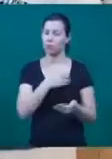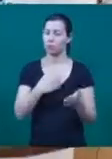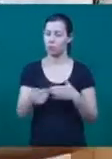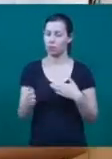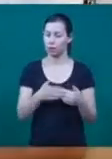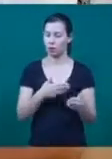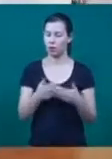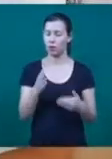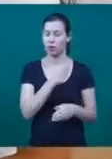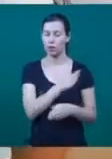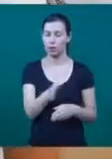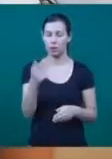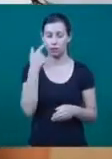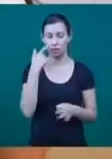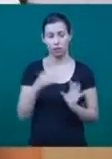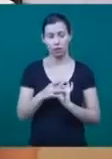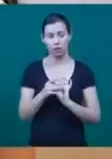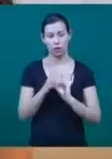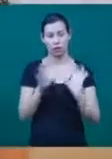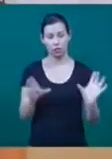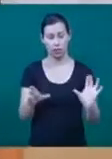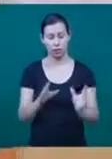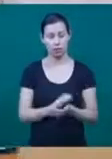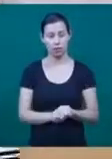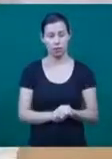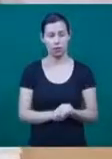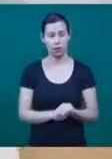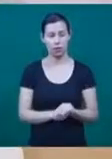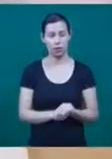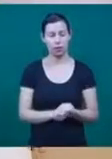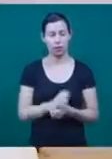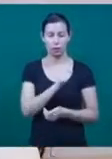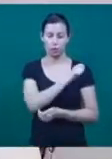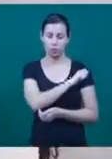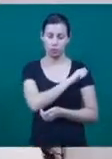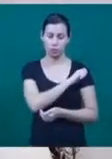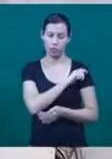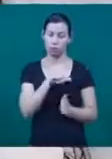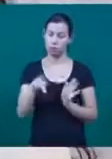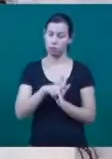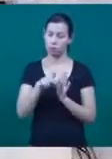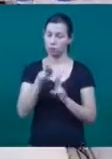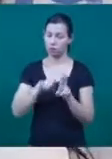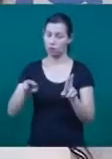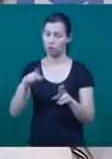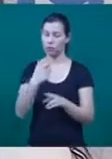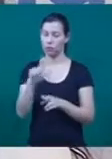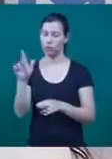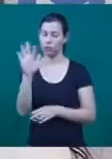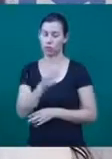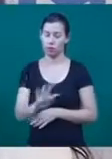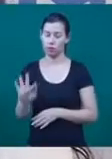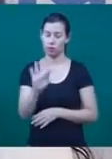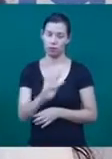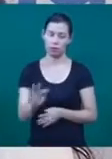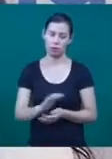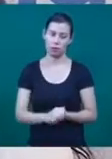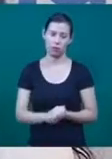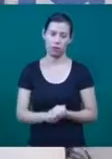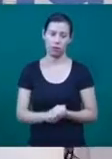estudante pode participar, o evento é aberto, tanto estudantes da UFO quanto de outras faculdades. E